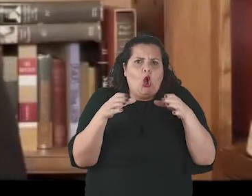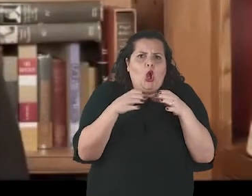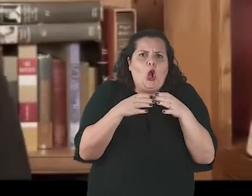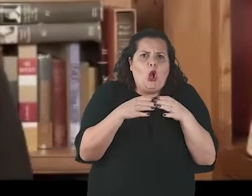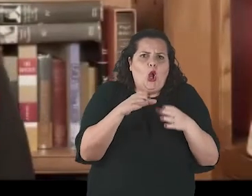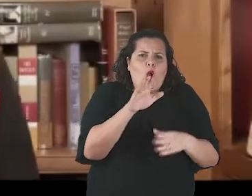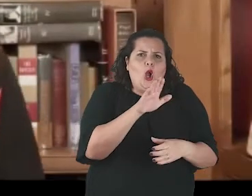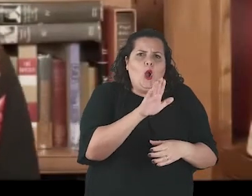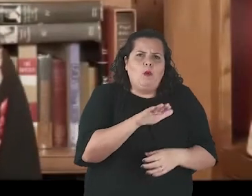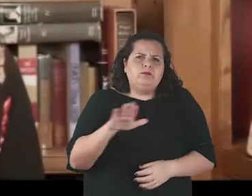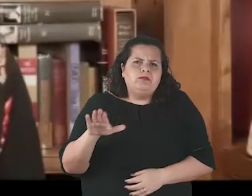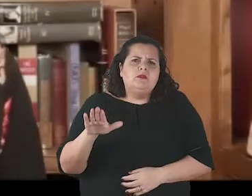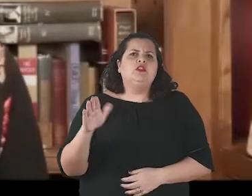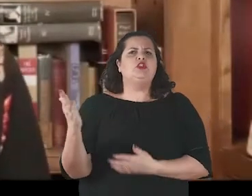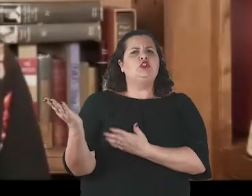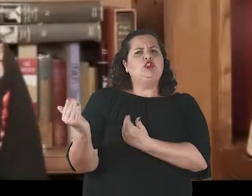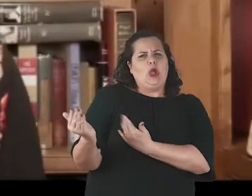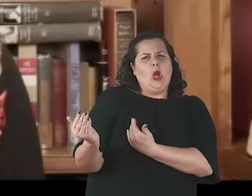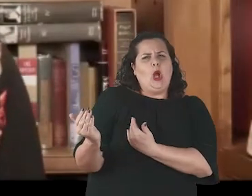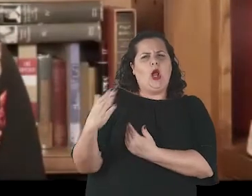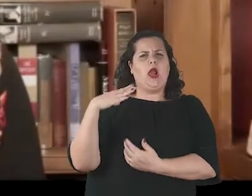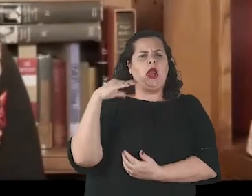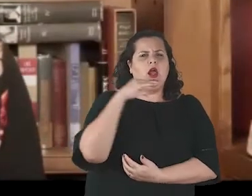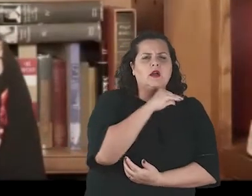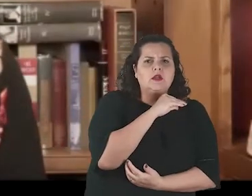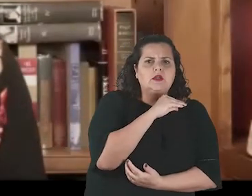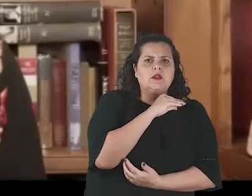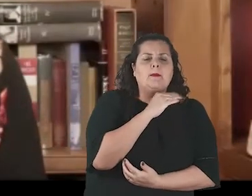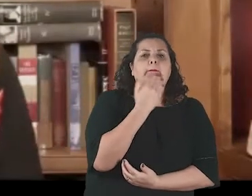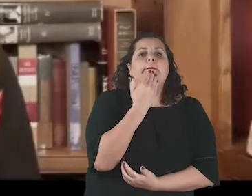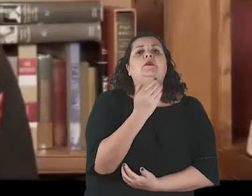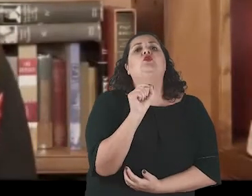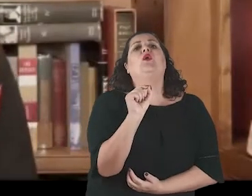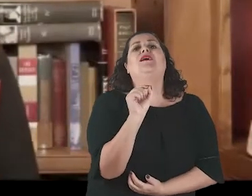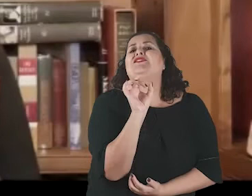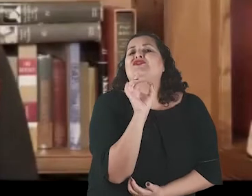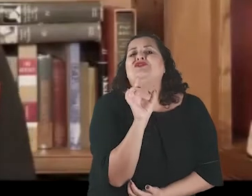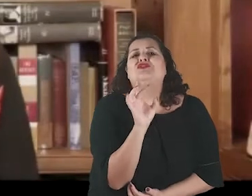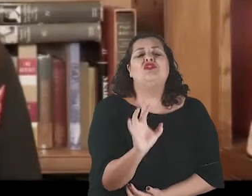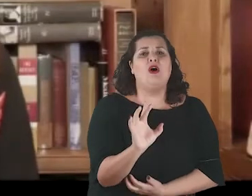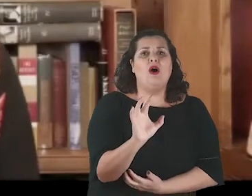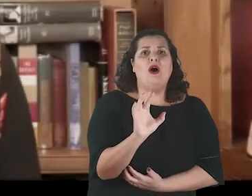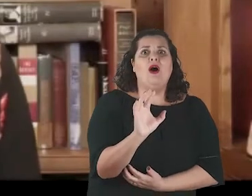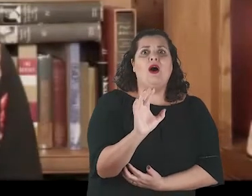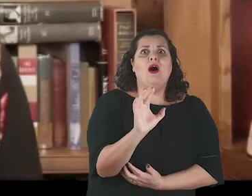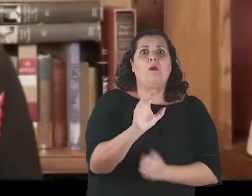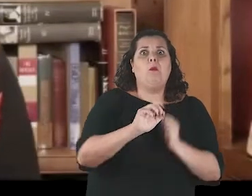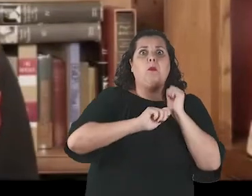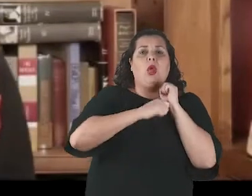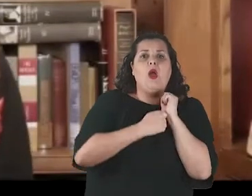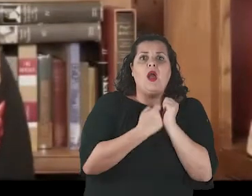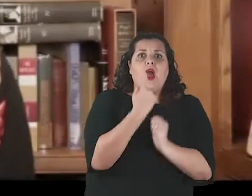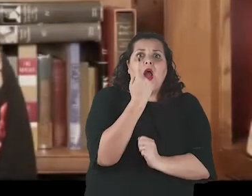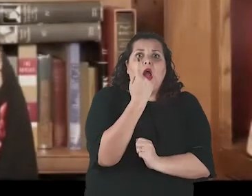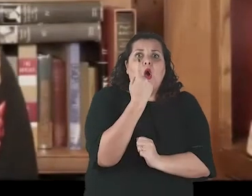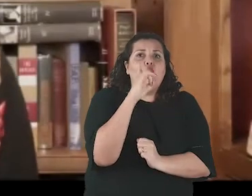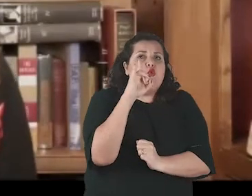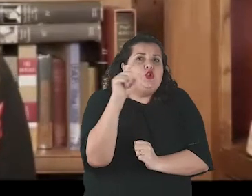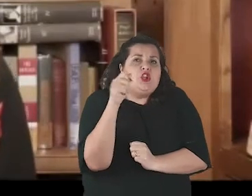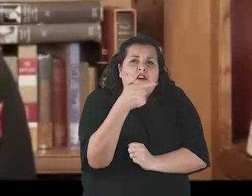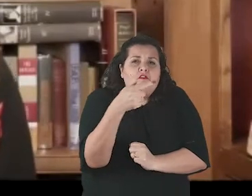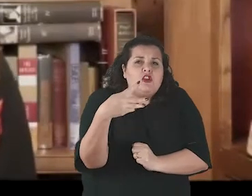pedindo que fizessem uma única coisa, que desconectassem de todas as mídias